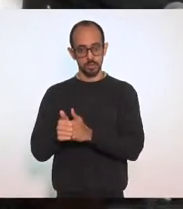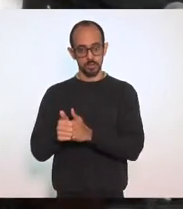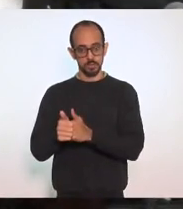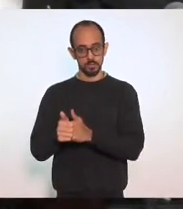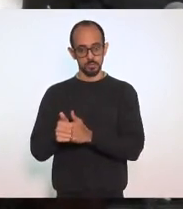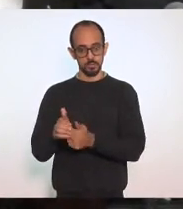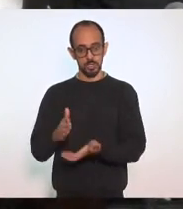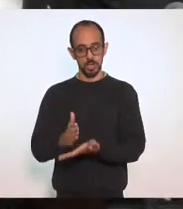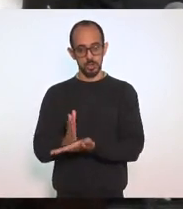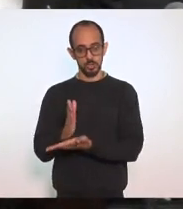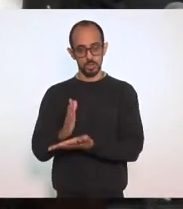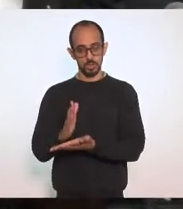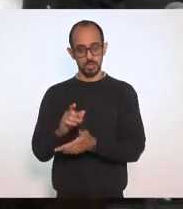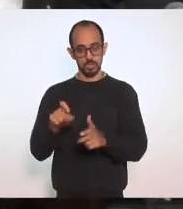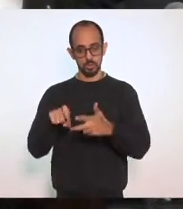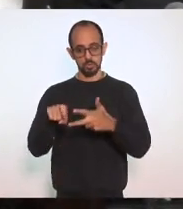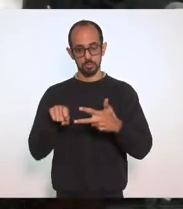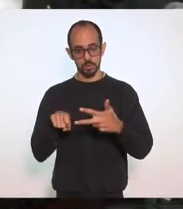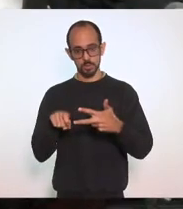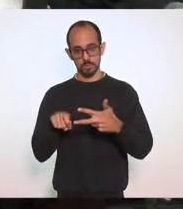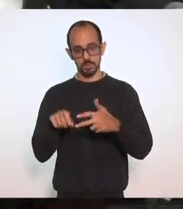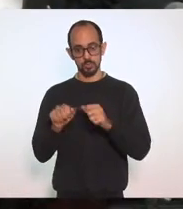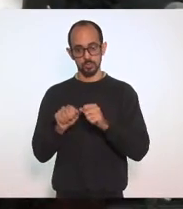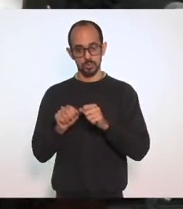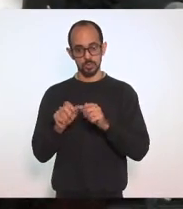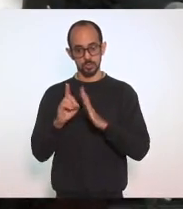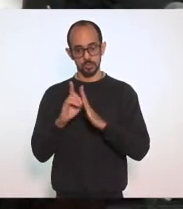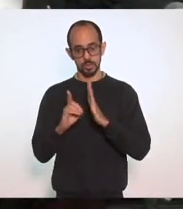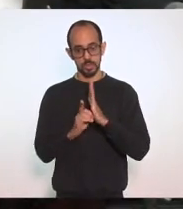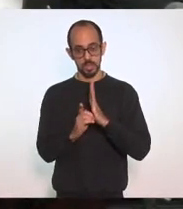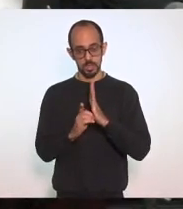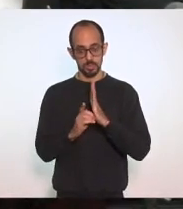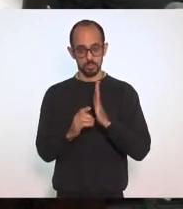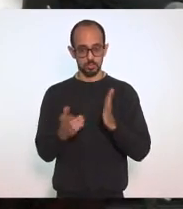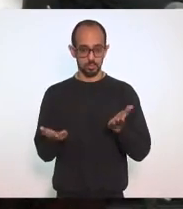do executivo, fazer por decreto, do subtenente, as duas.